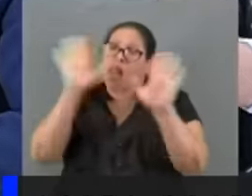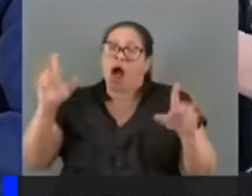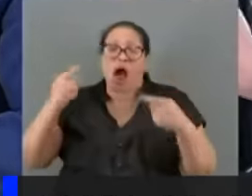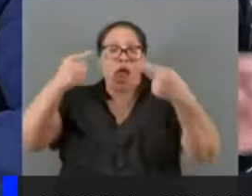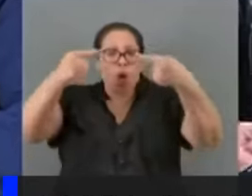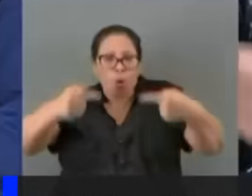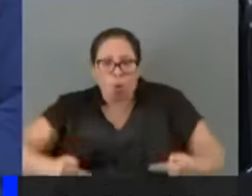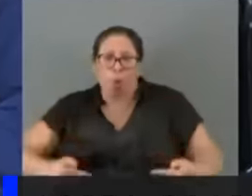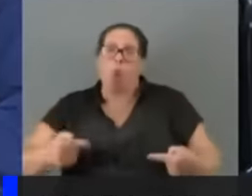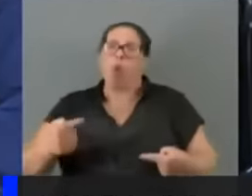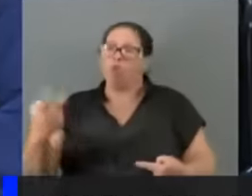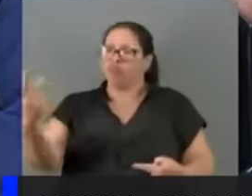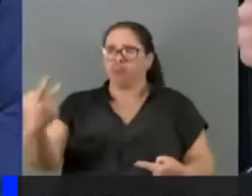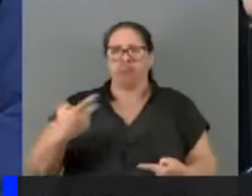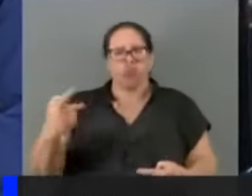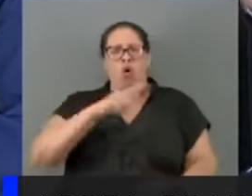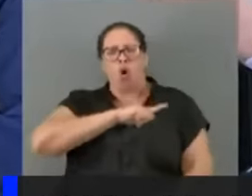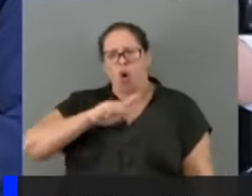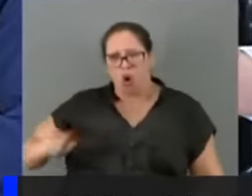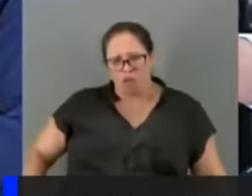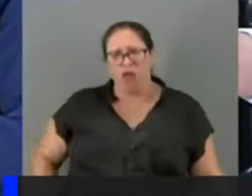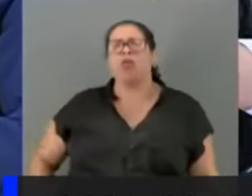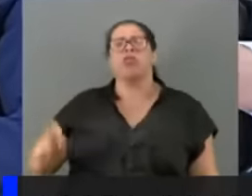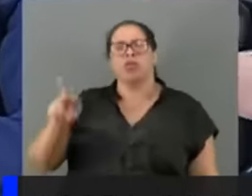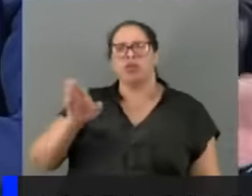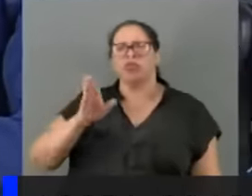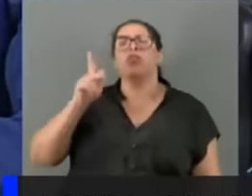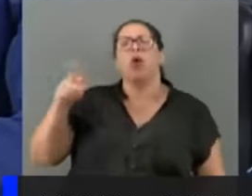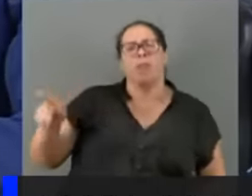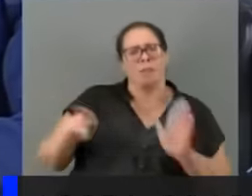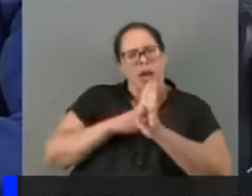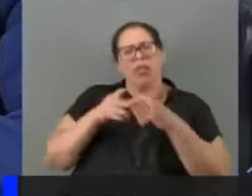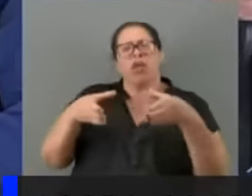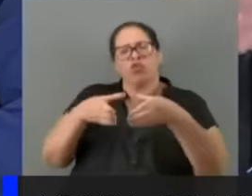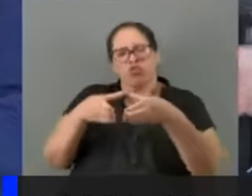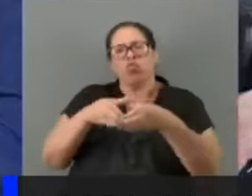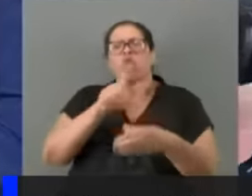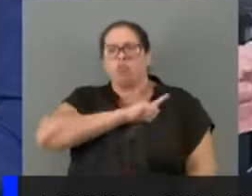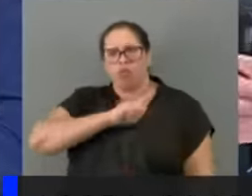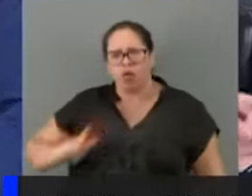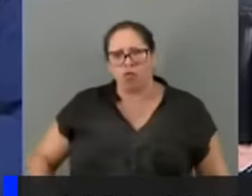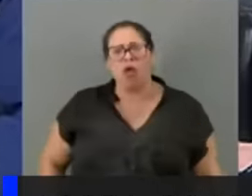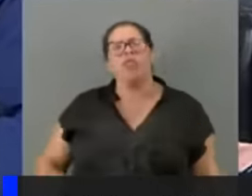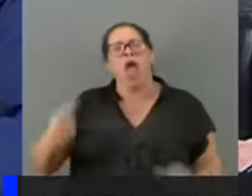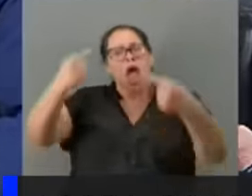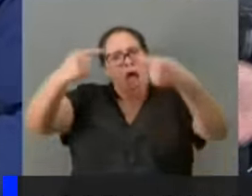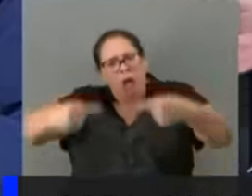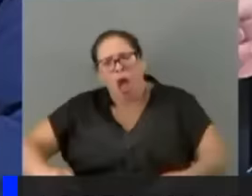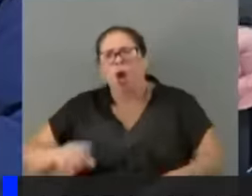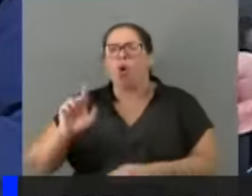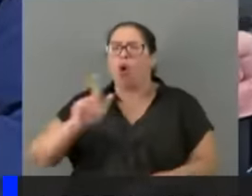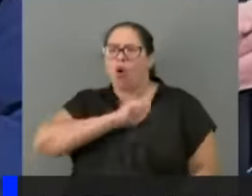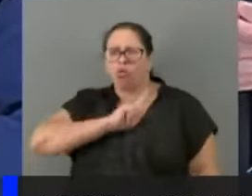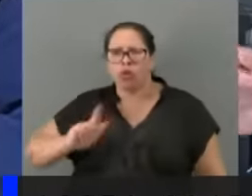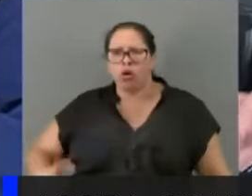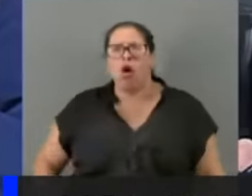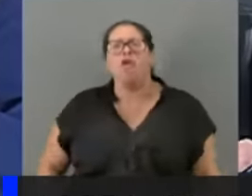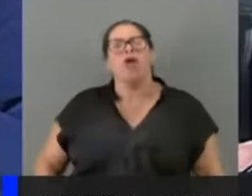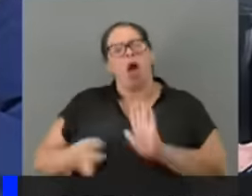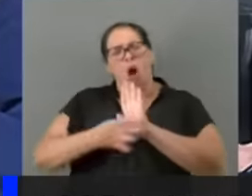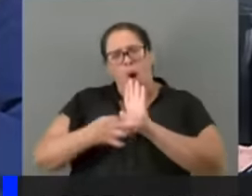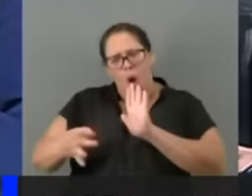com o atual governo, e Vossa Excelência faz parte do atual governo, tenho diferenças profundas e tenho sido um crítico,